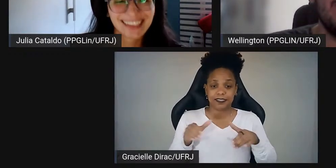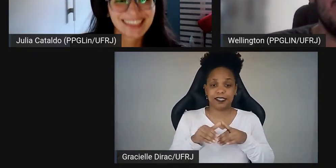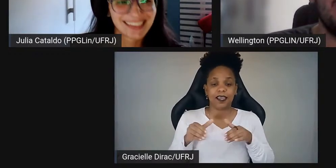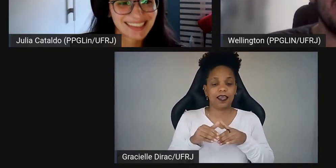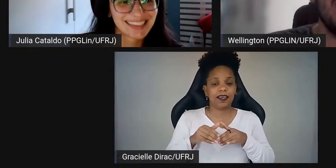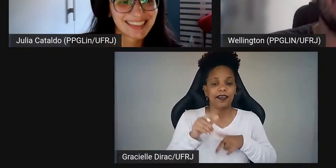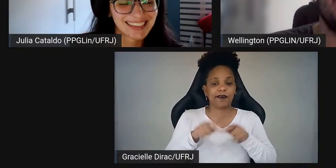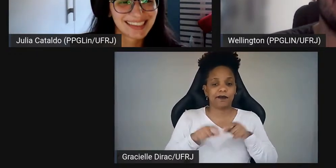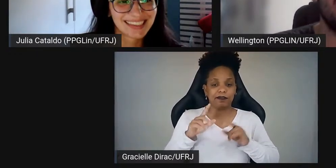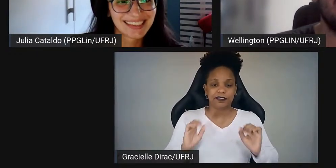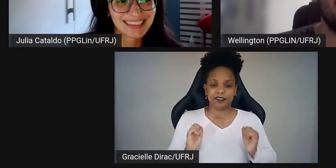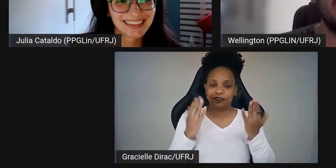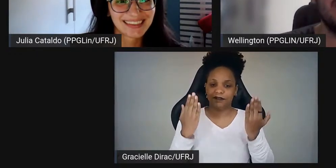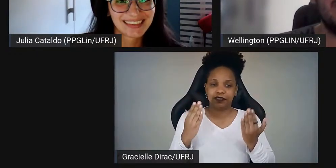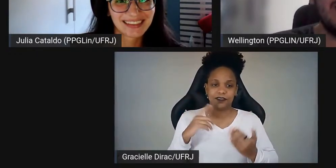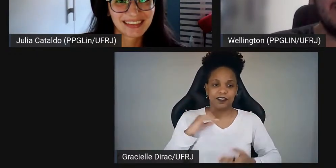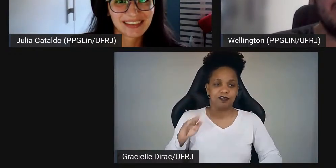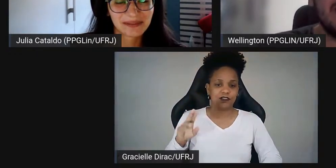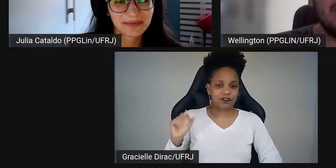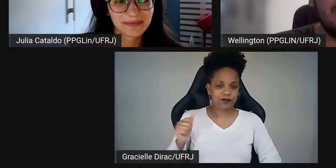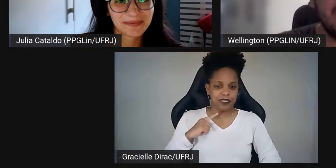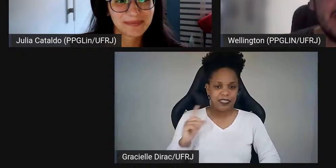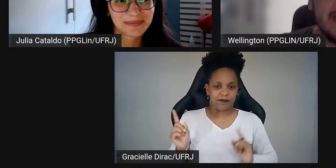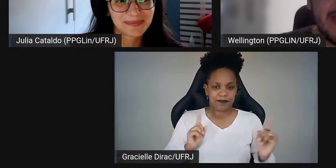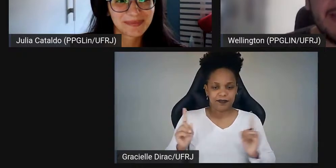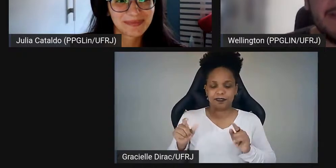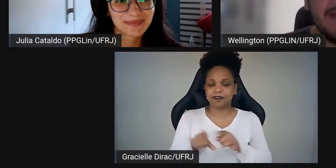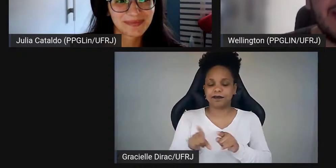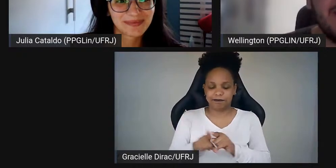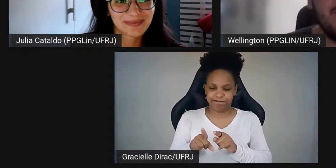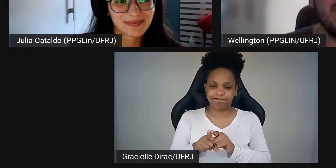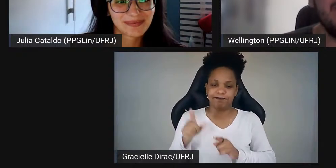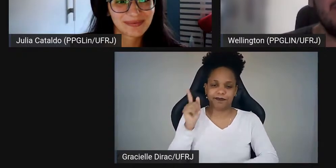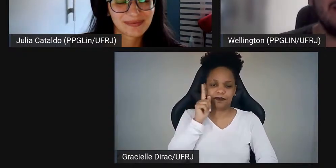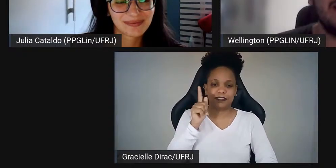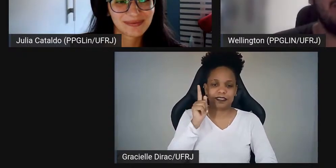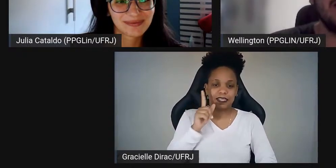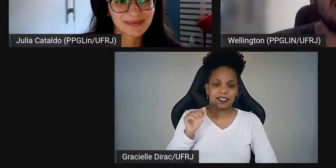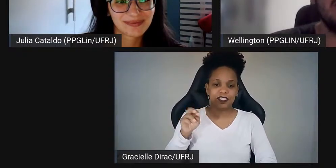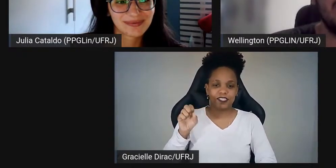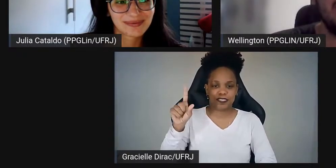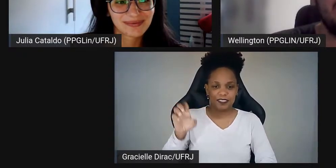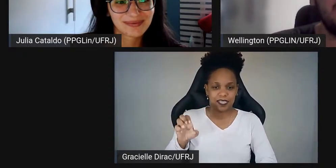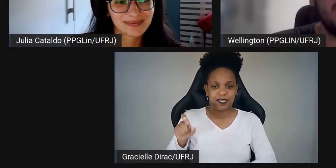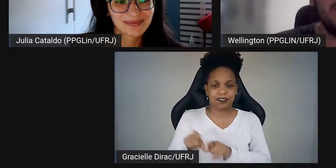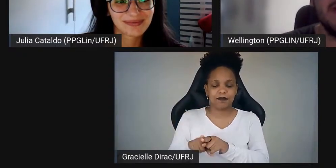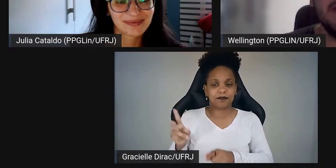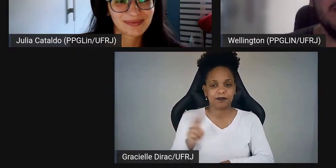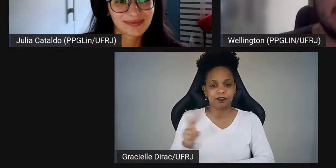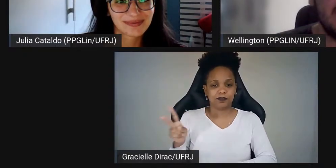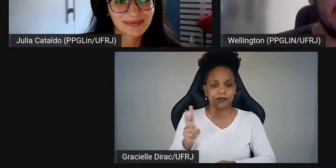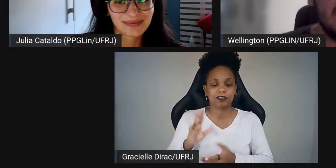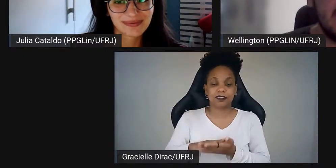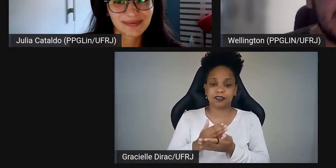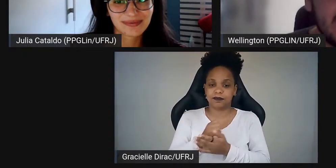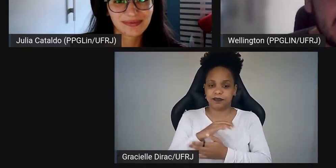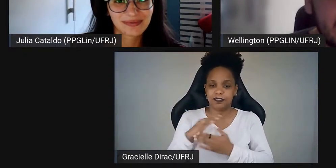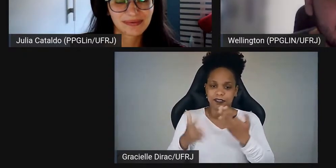eventos. Obrigada, Júlia, por estar me adiando aqui. Obrigada também, Graciele e Gisele, por estarem fazendo a interpretação em Libras para a gente.